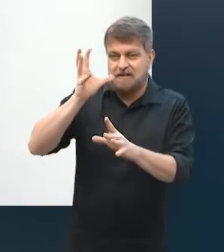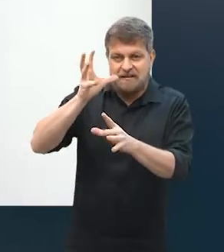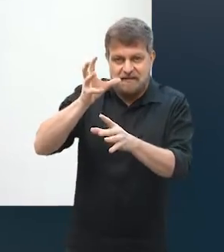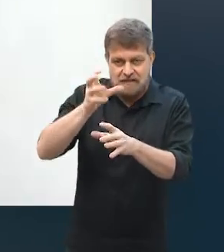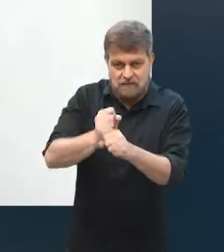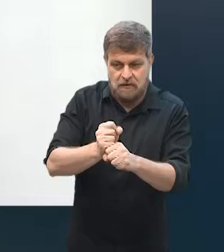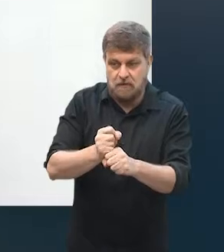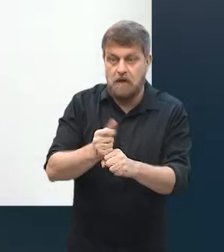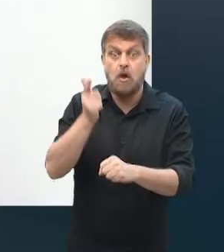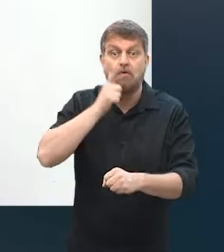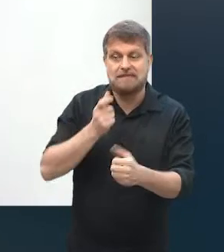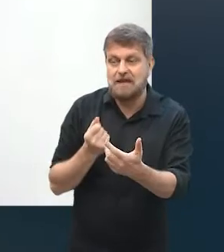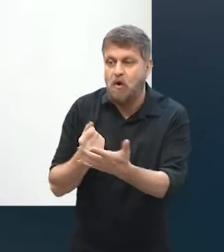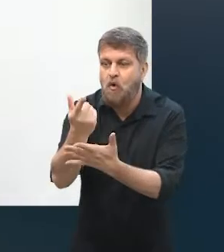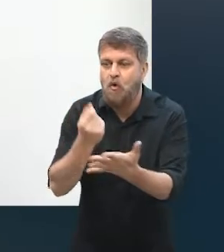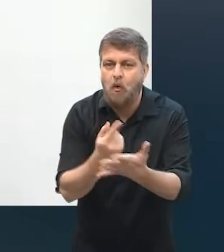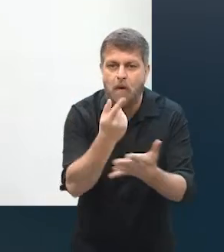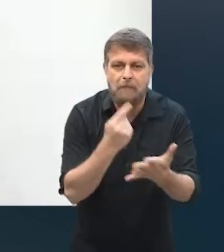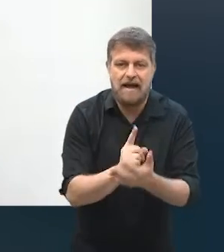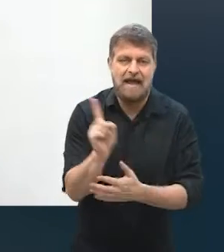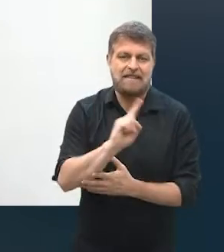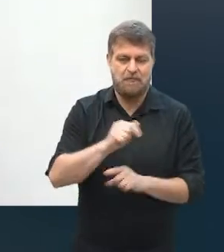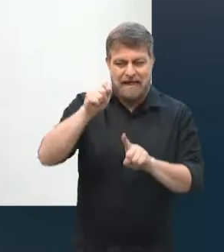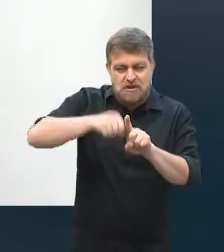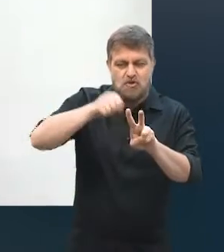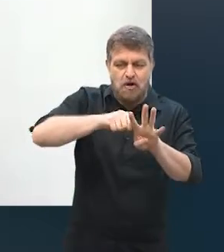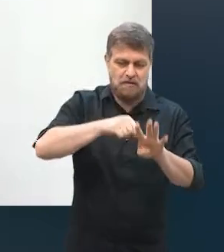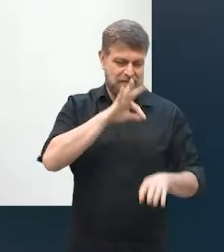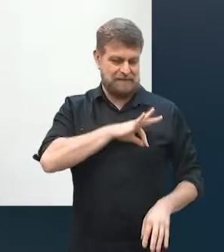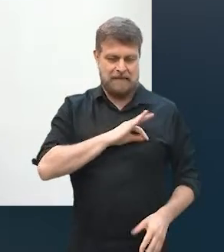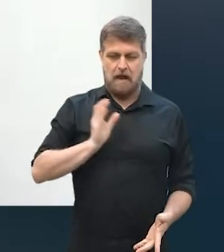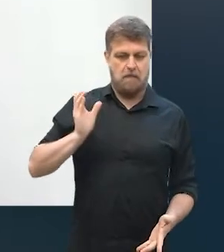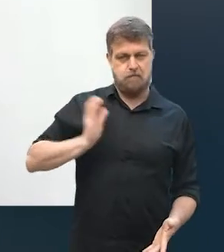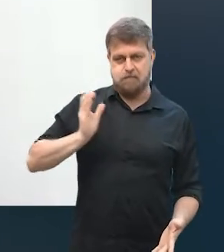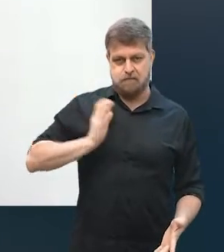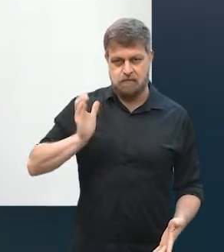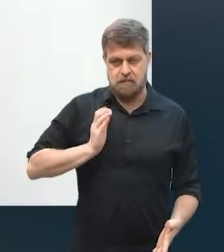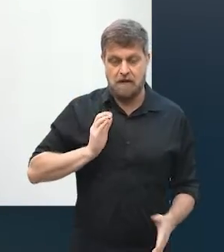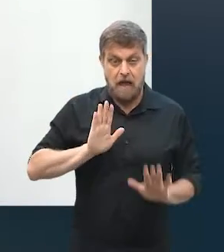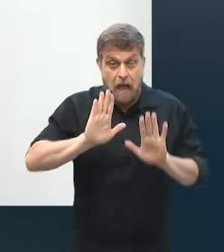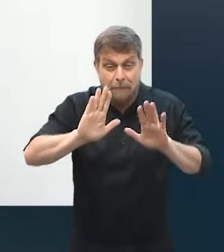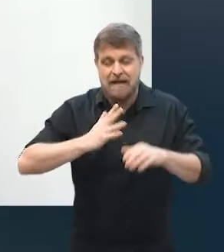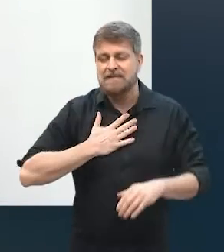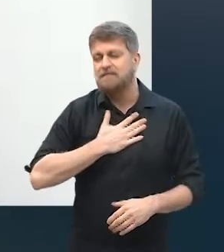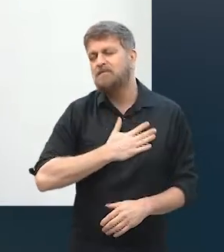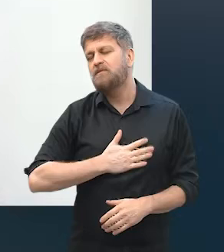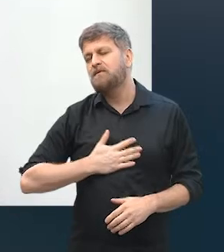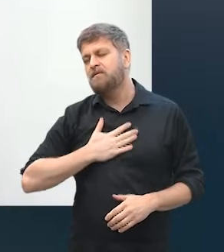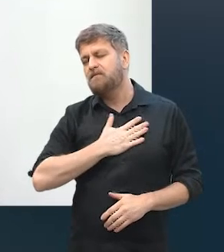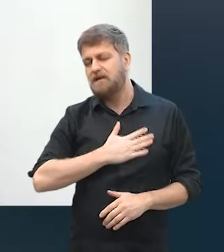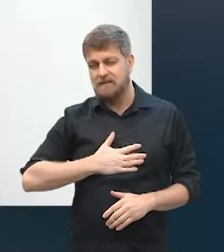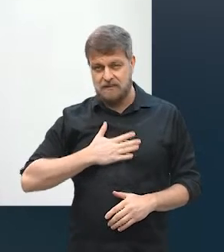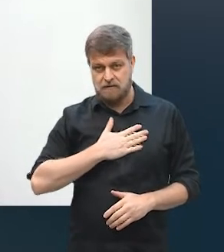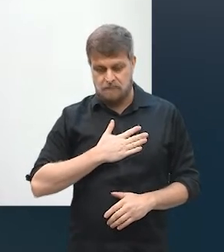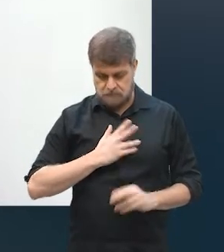montante você adquire, mas que não vem em forma de salário todo mês. Mas, assim, é muito prazeroso você se